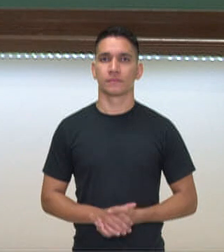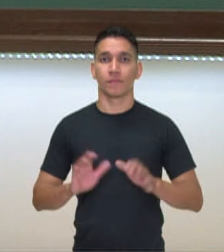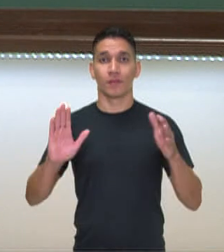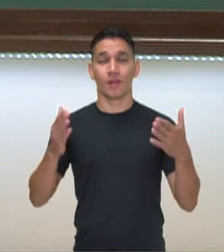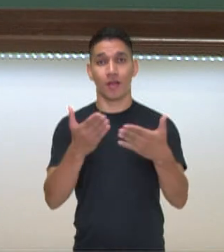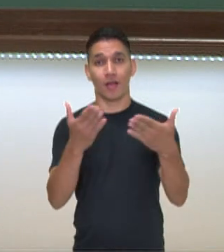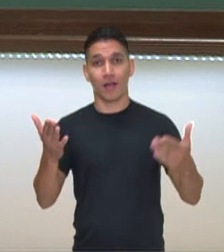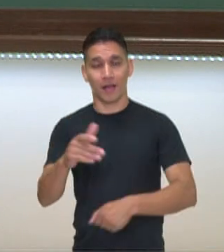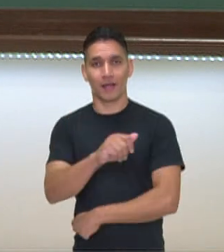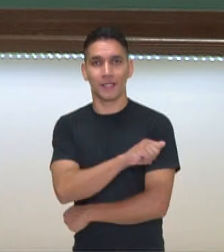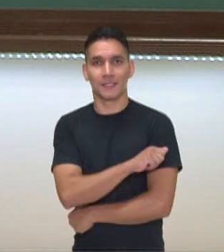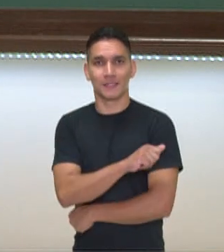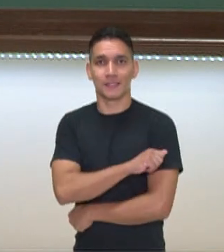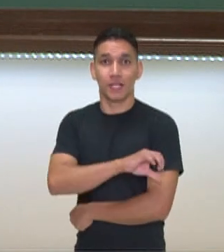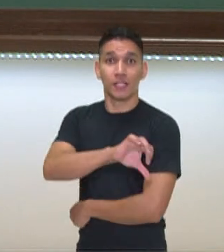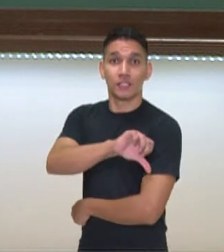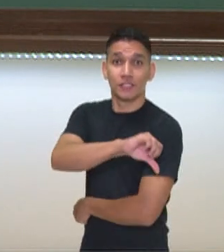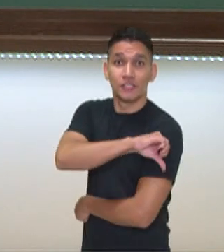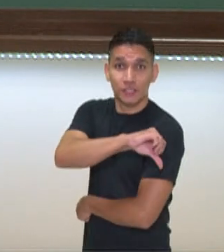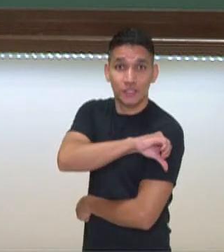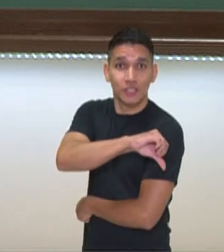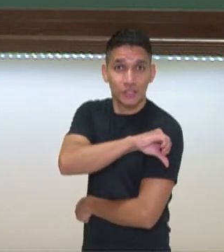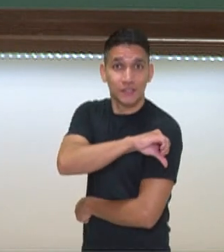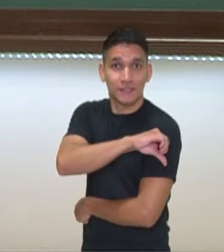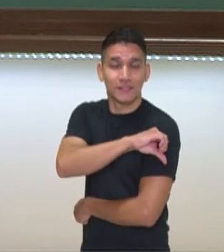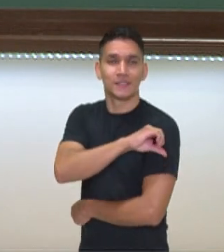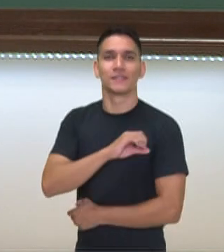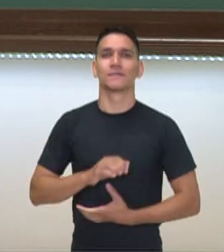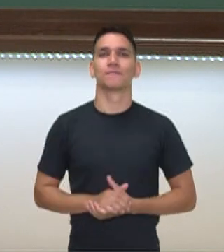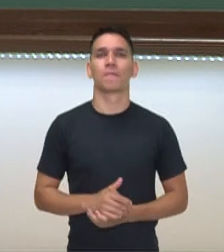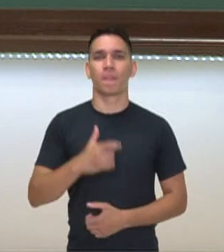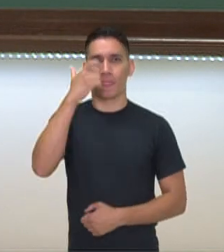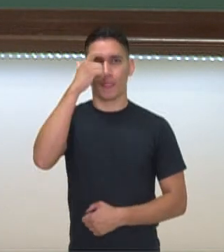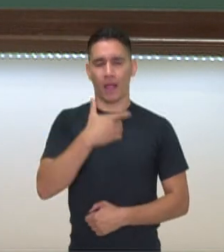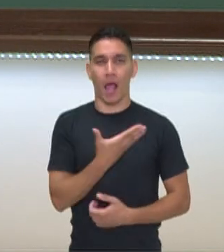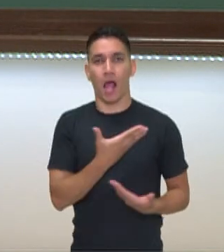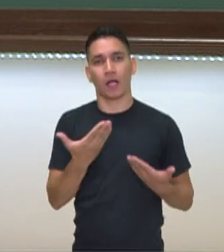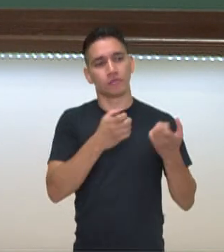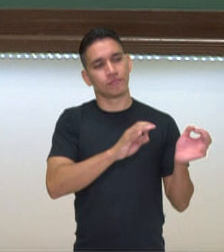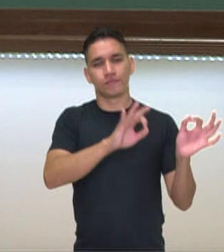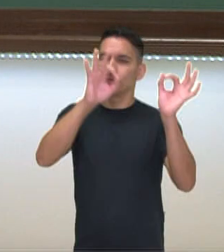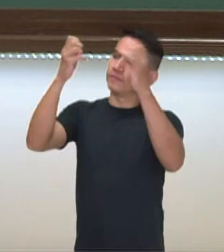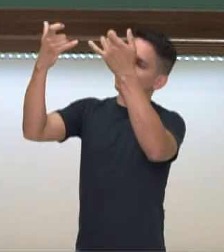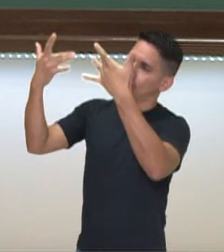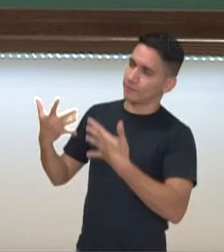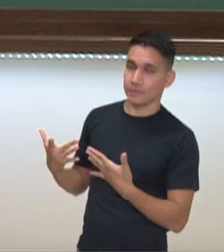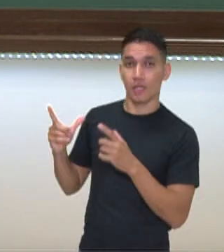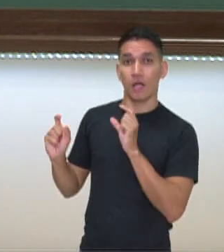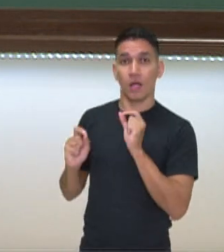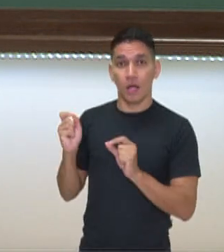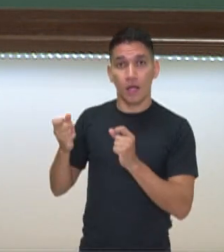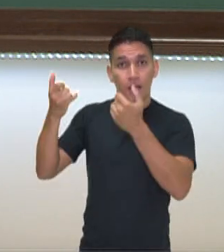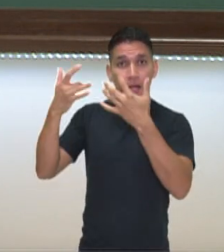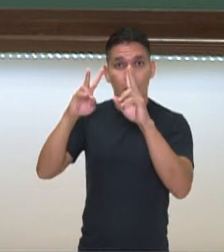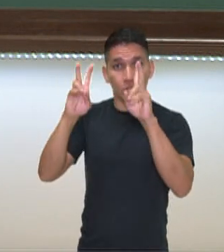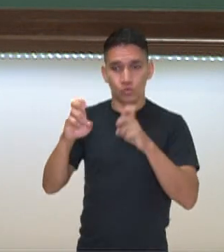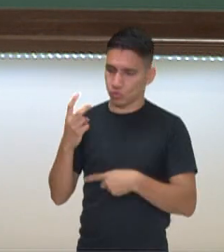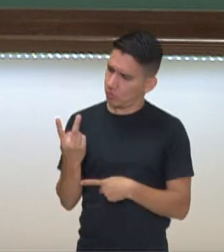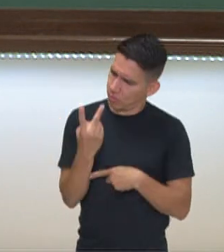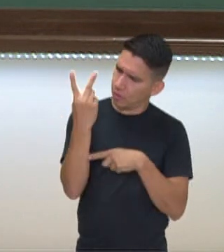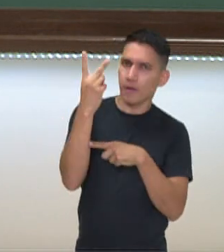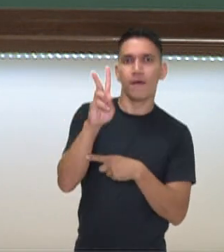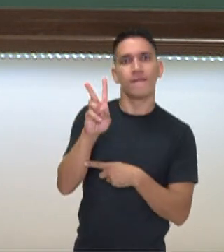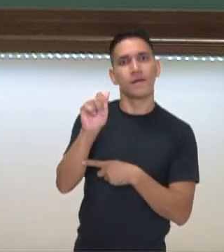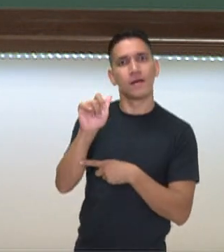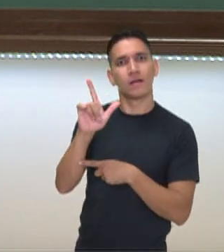Olá, estudantes do nono ano do ensino fundamental. Neste vídeo nós vamos falar sobre os valores e